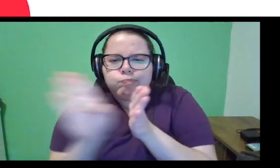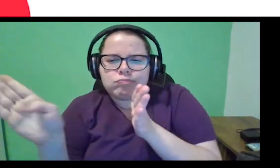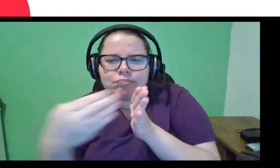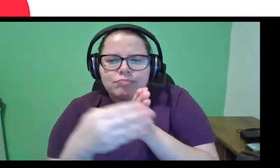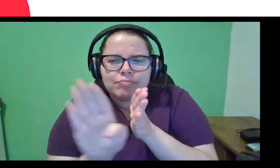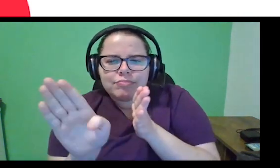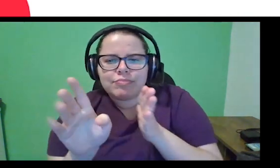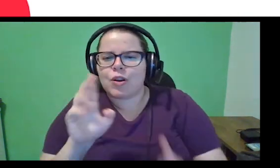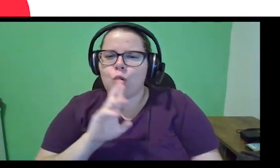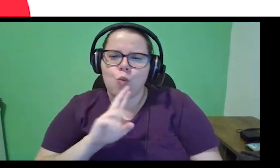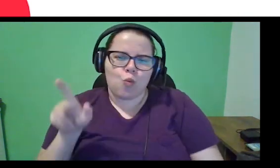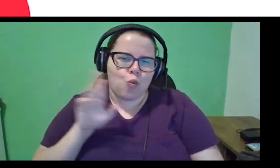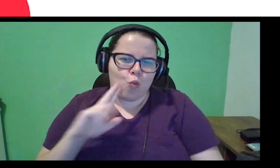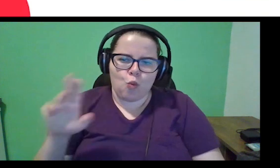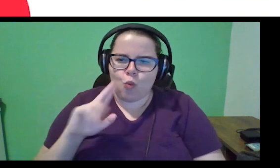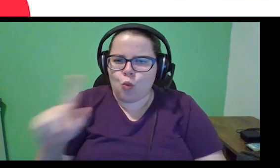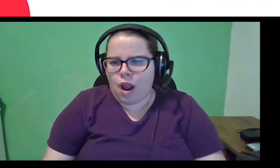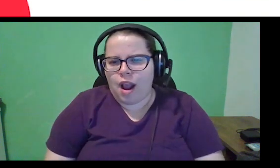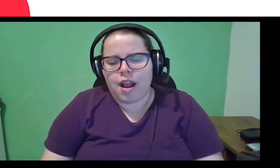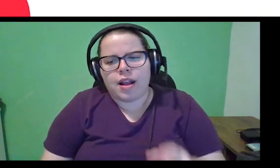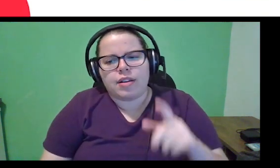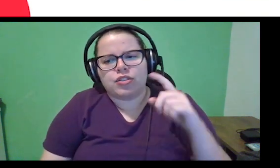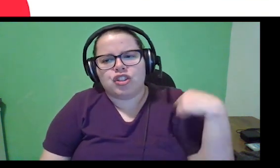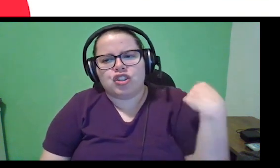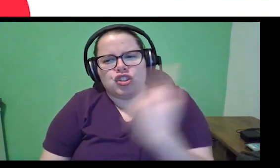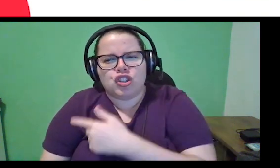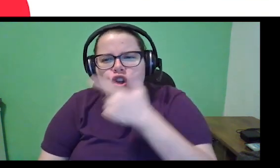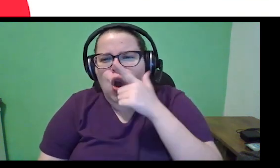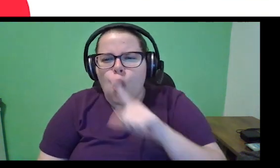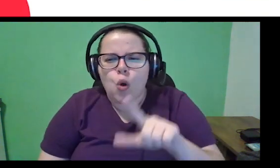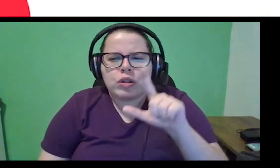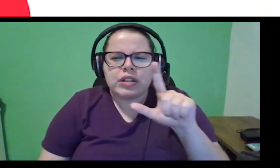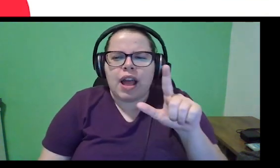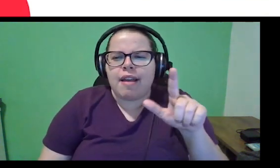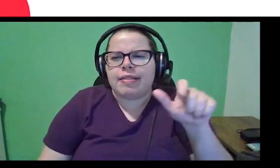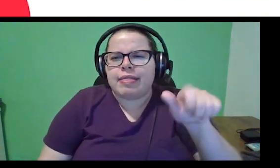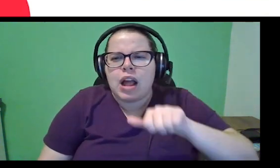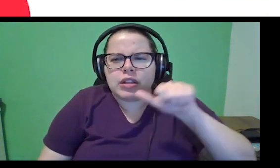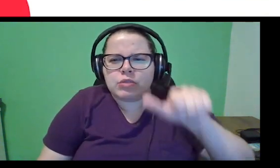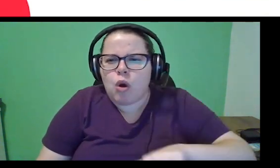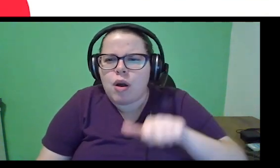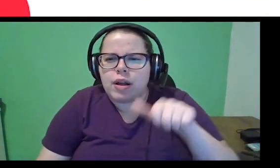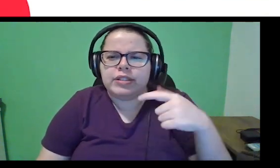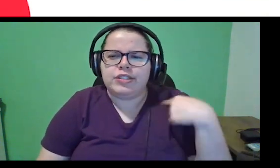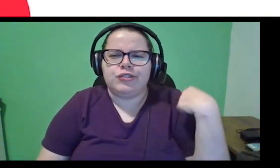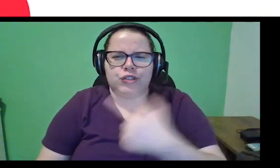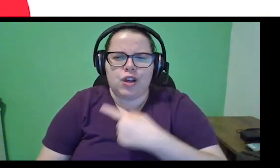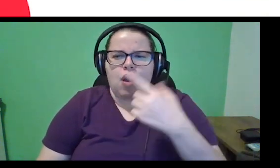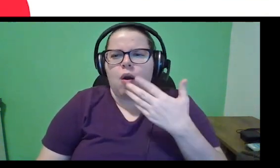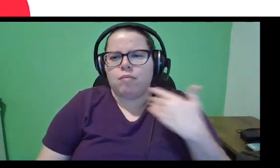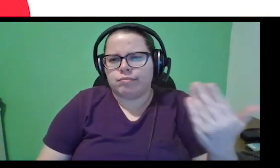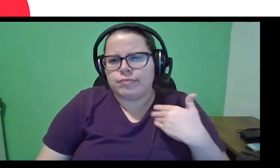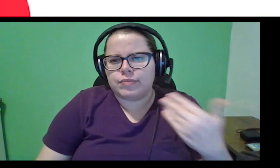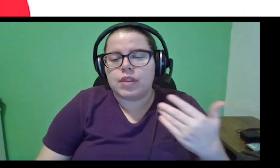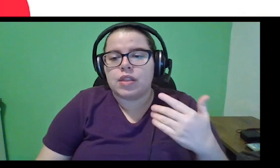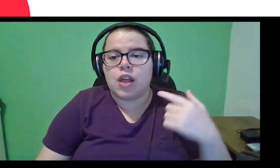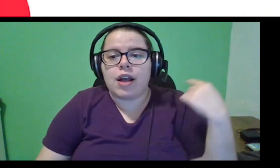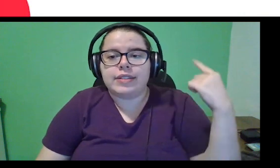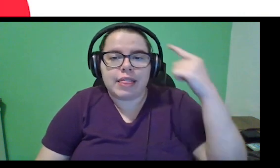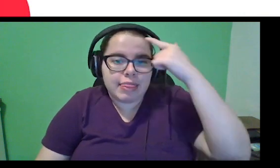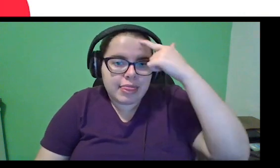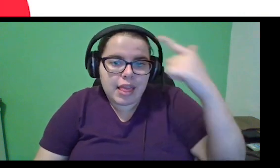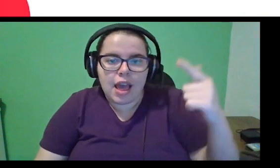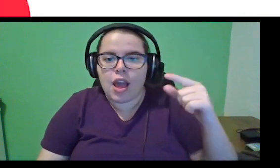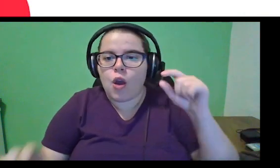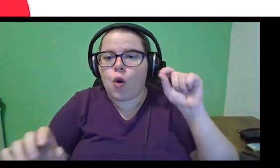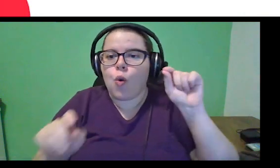conseguir atingir lá a nossa famosa transformação que eu vou comentar aqui, né, Então, nossa ideia aqui é tratar